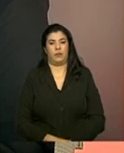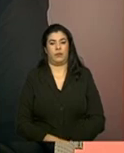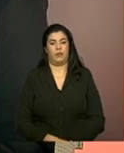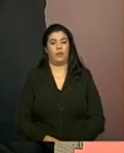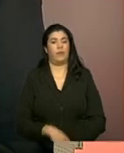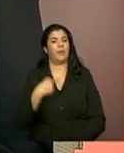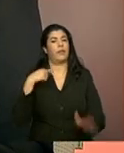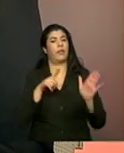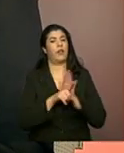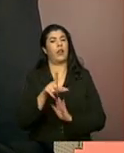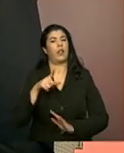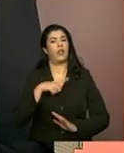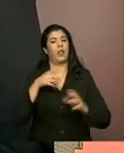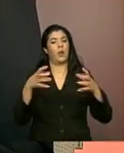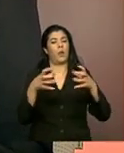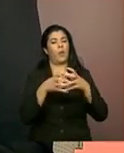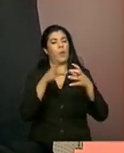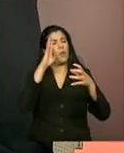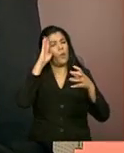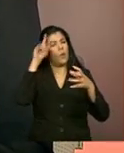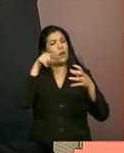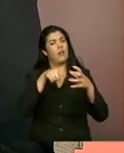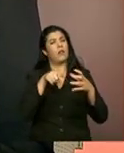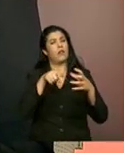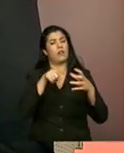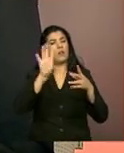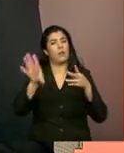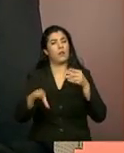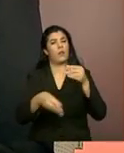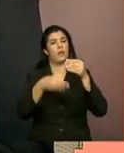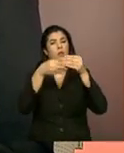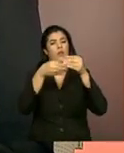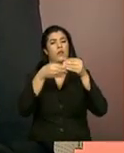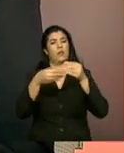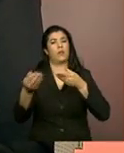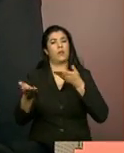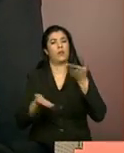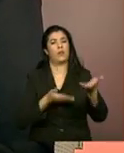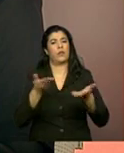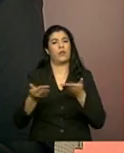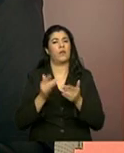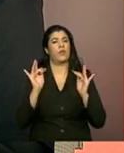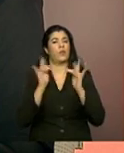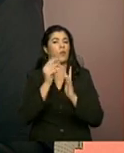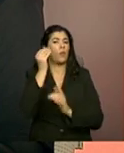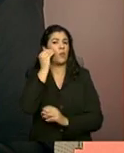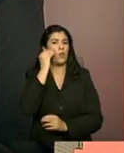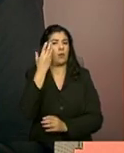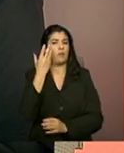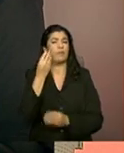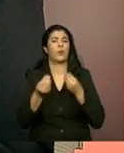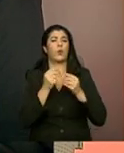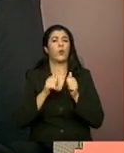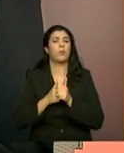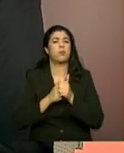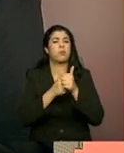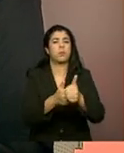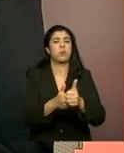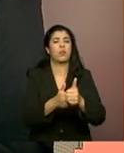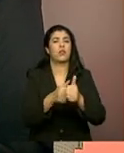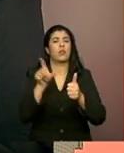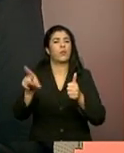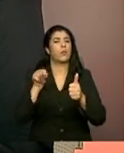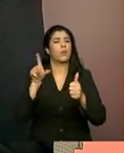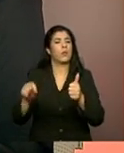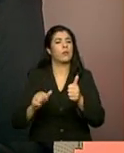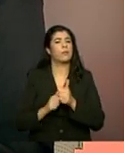prioritário a ser incluído aí no serviço, nos serviços de convivência. Como é que é feito esse encaminhamento e quais os procedimentos